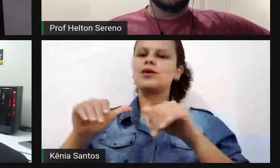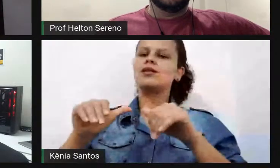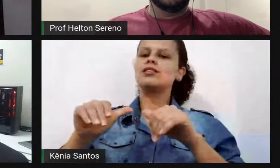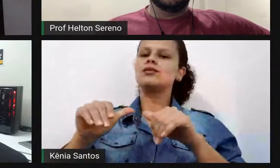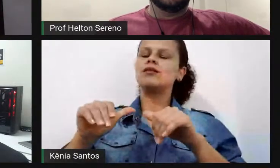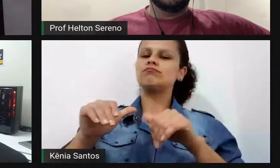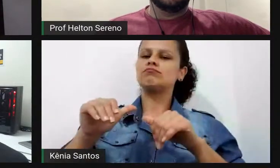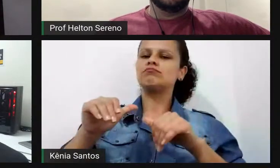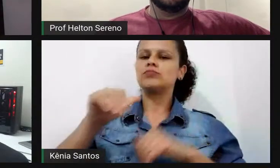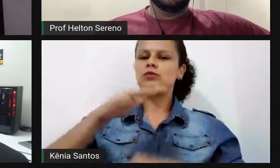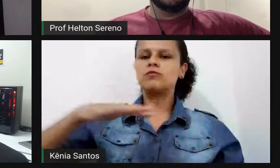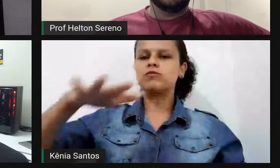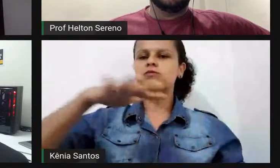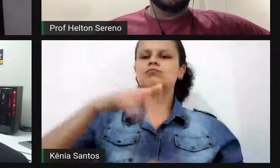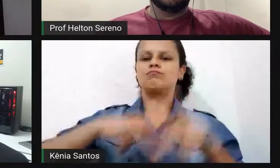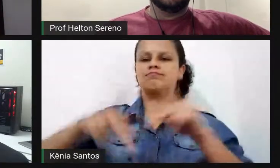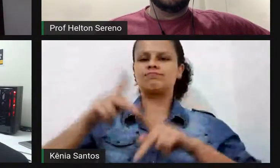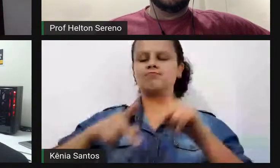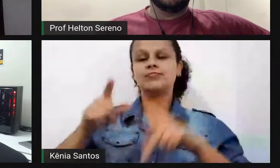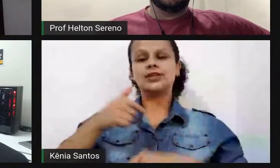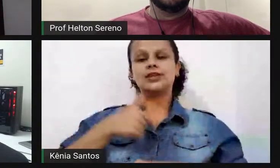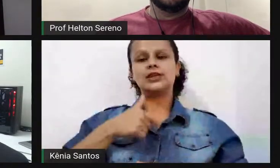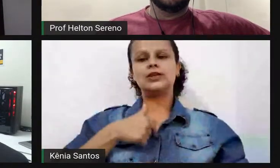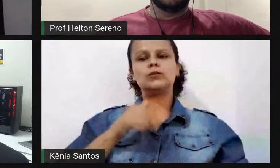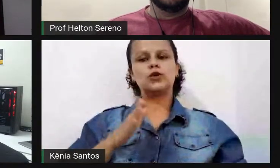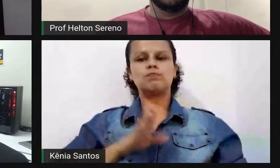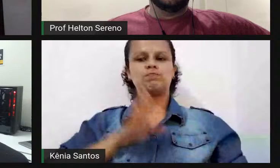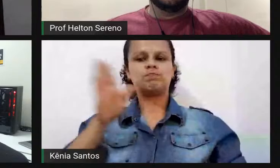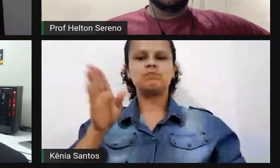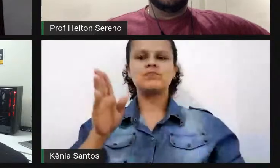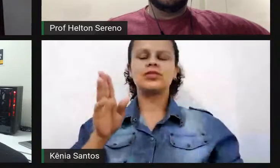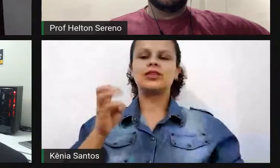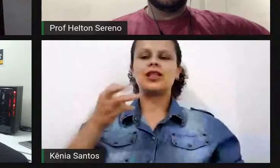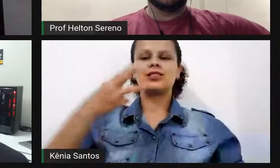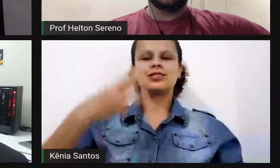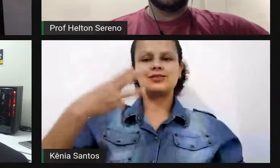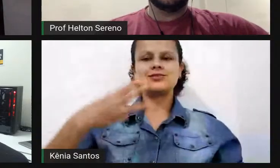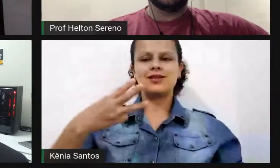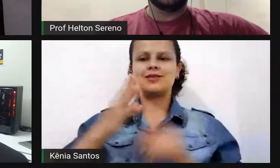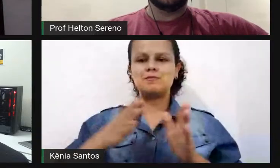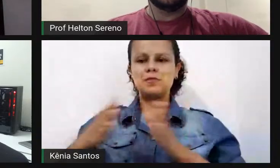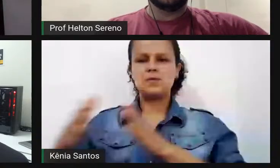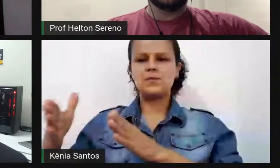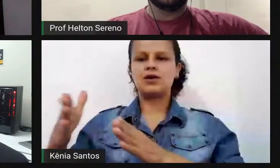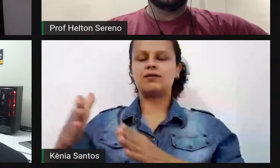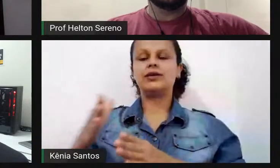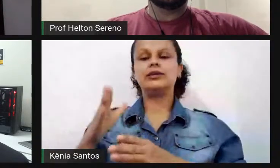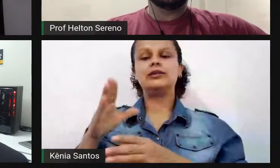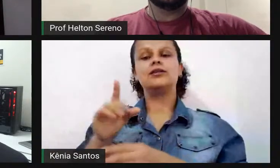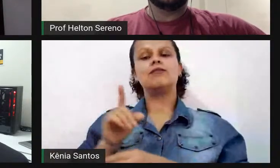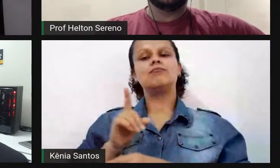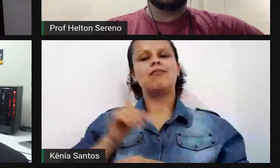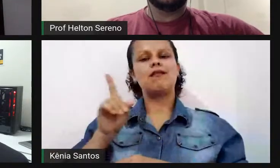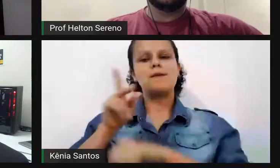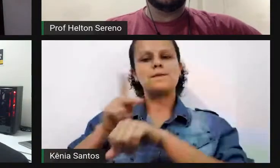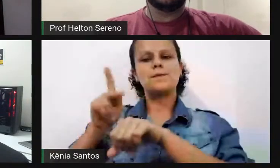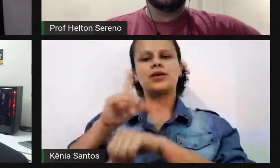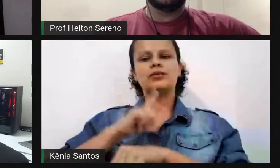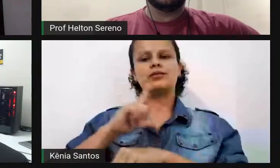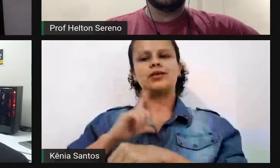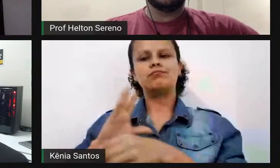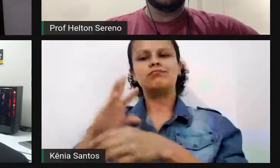esses professores, eu estive presente na terceira edição, então nós vivenciamos uma imersão na cultura e no sistema educacional